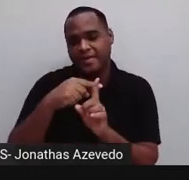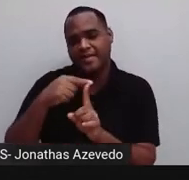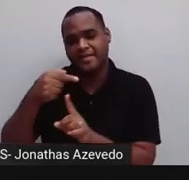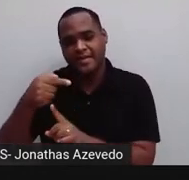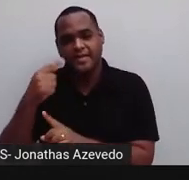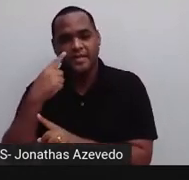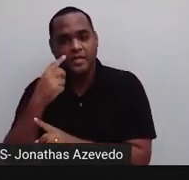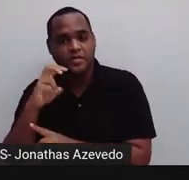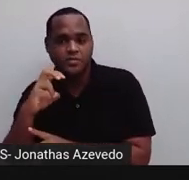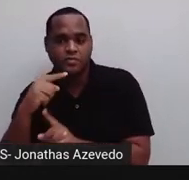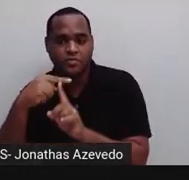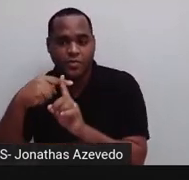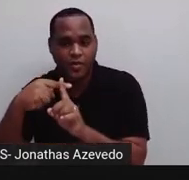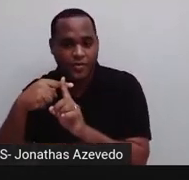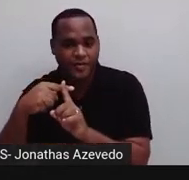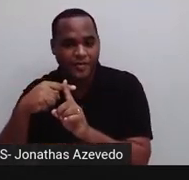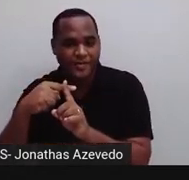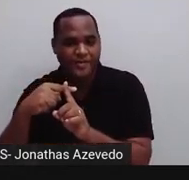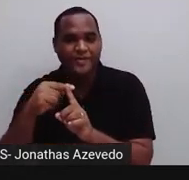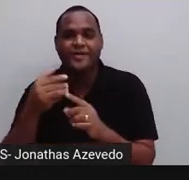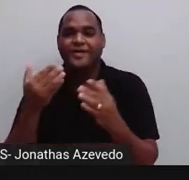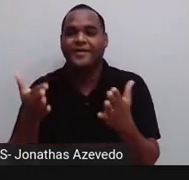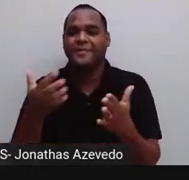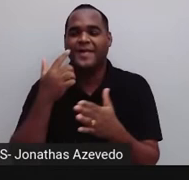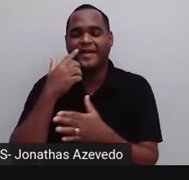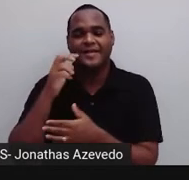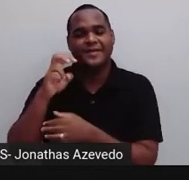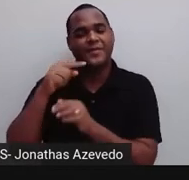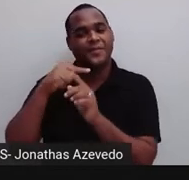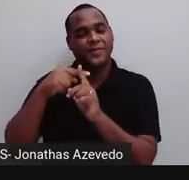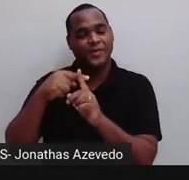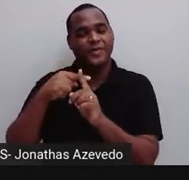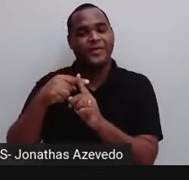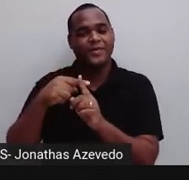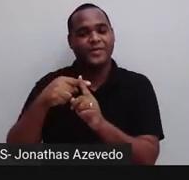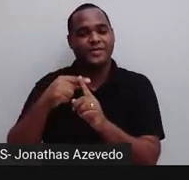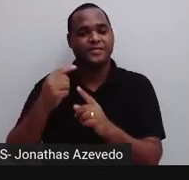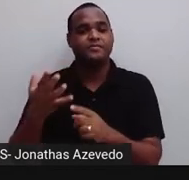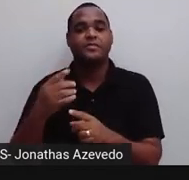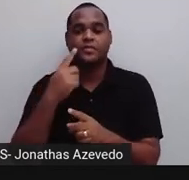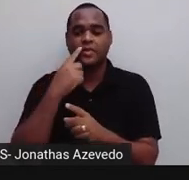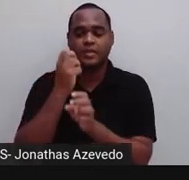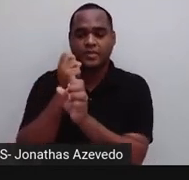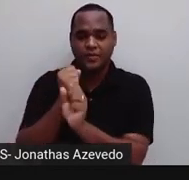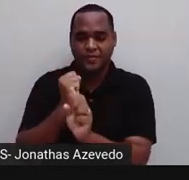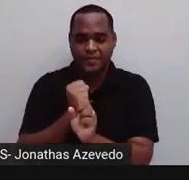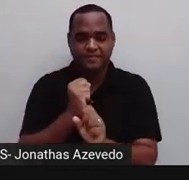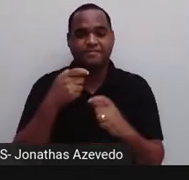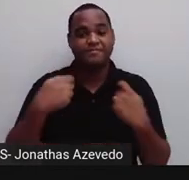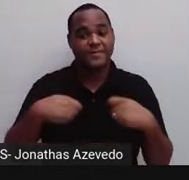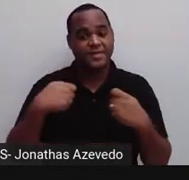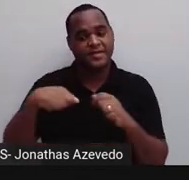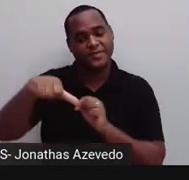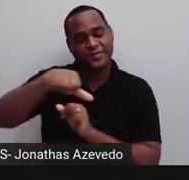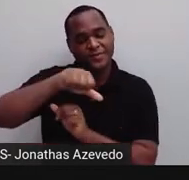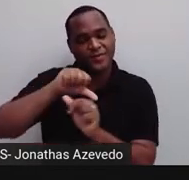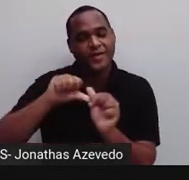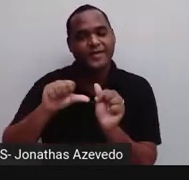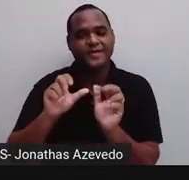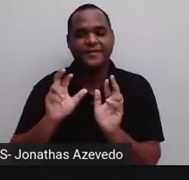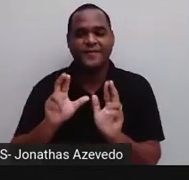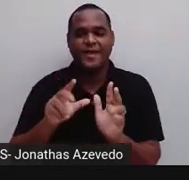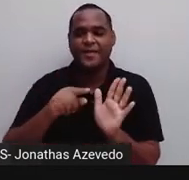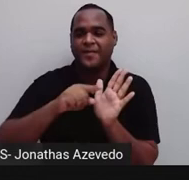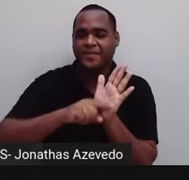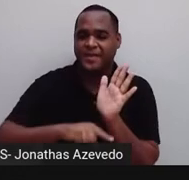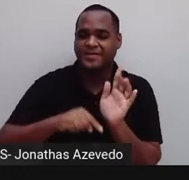5 positivo só que aqui é 5 positivo e a soma das raízes tem que dar o oposto teria que